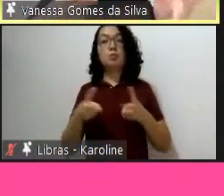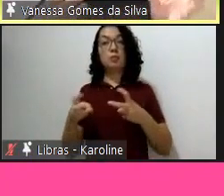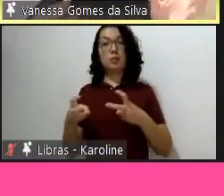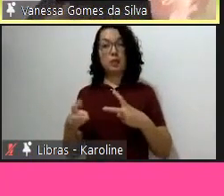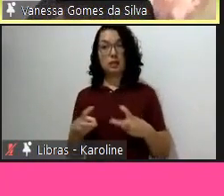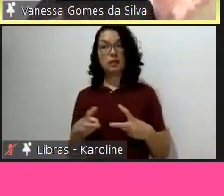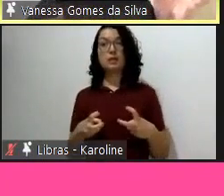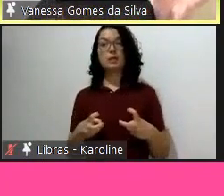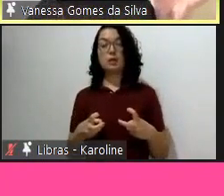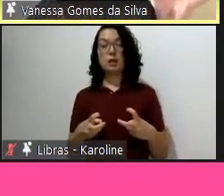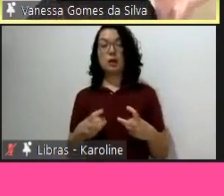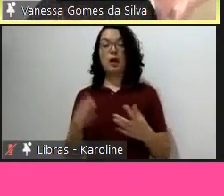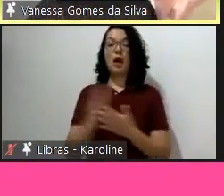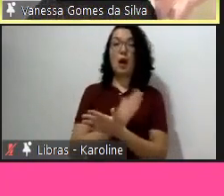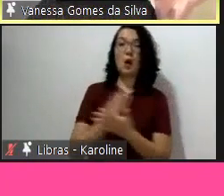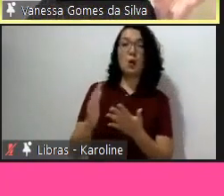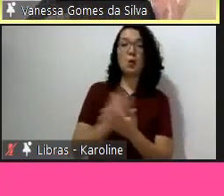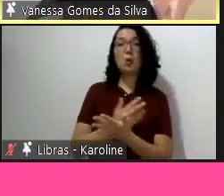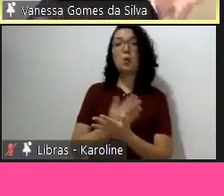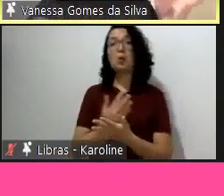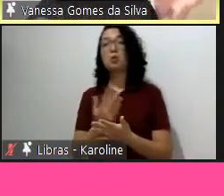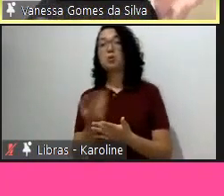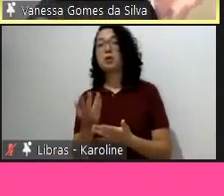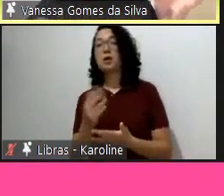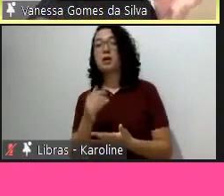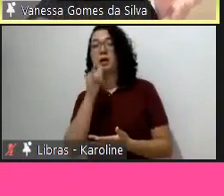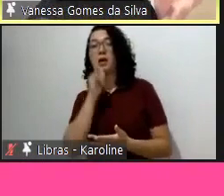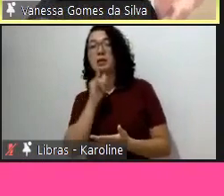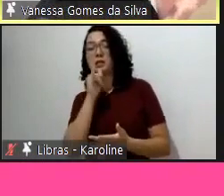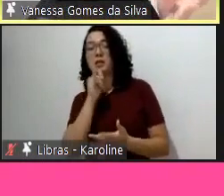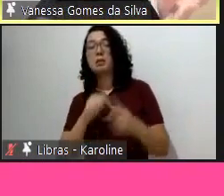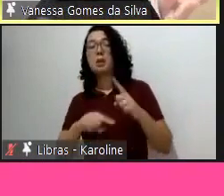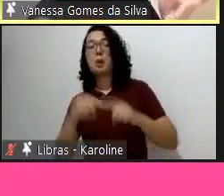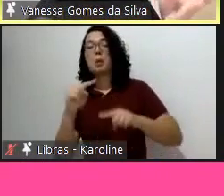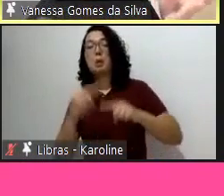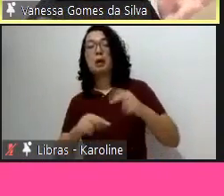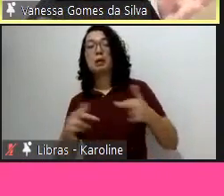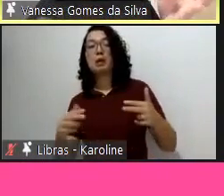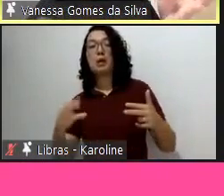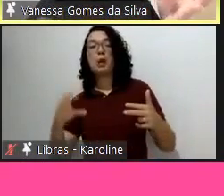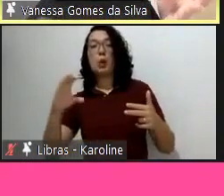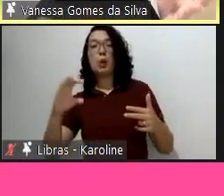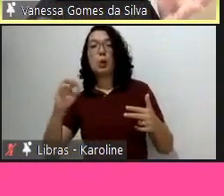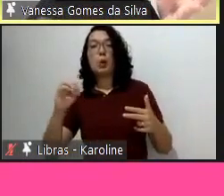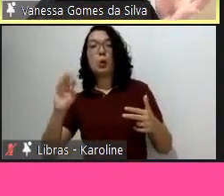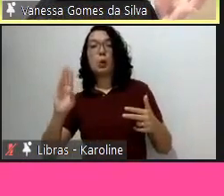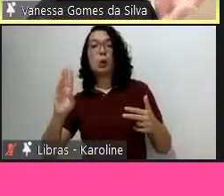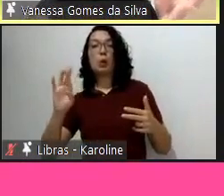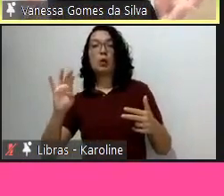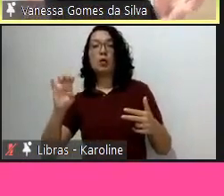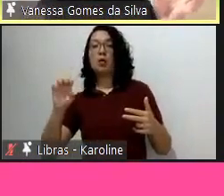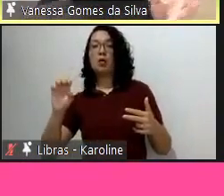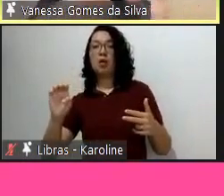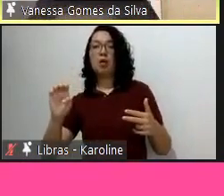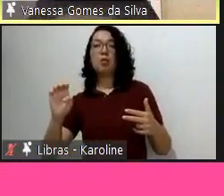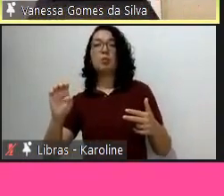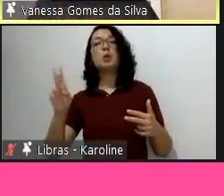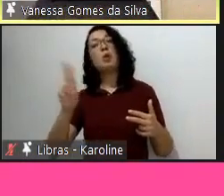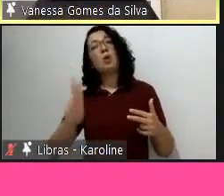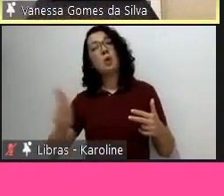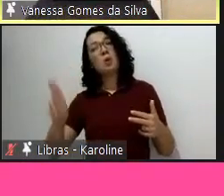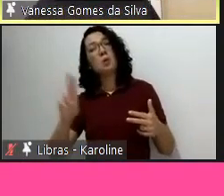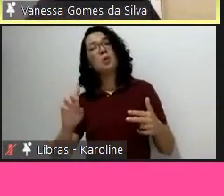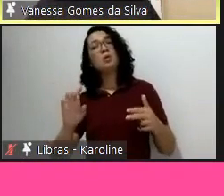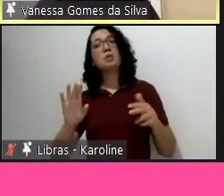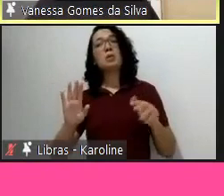mas tem alguns que passariam despercebidos como cobre ou os outros metais que não se destacam nessas categorias, mas tem impactos